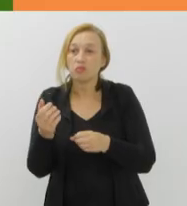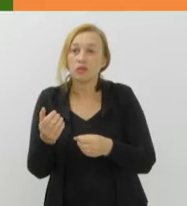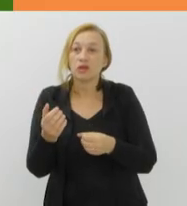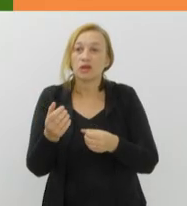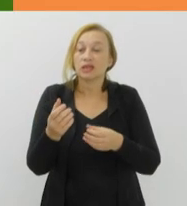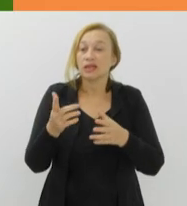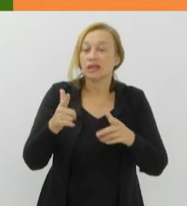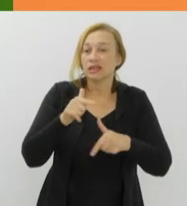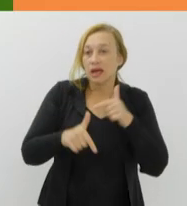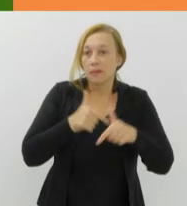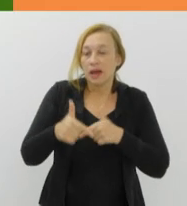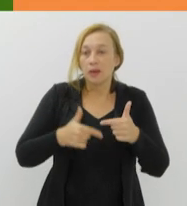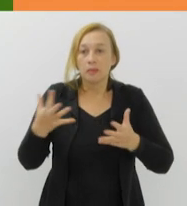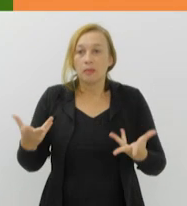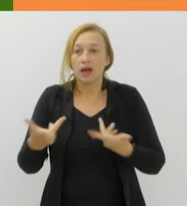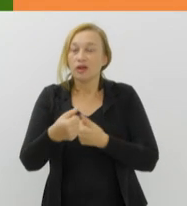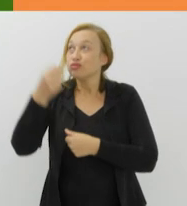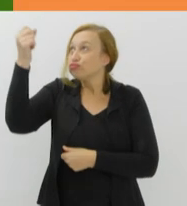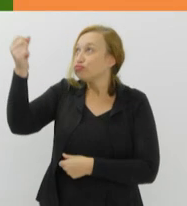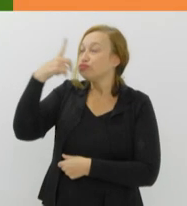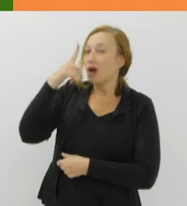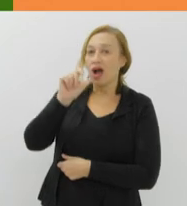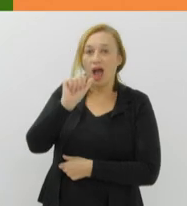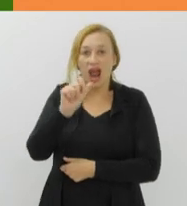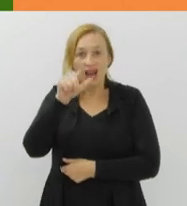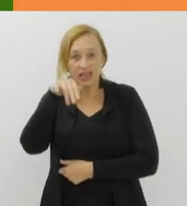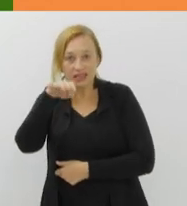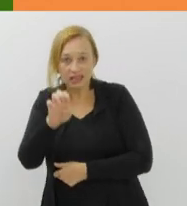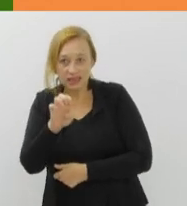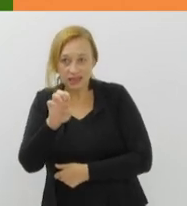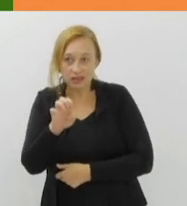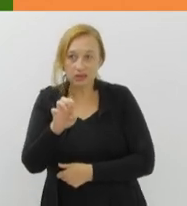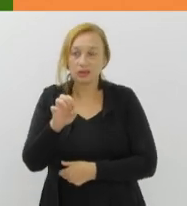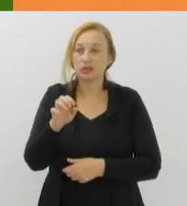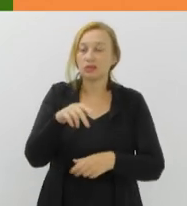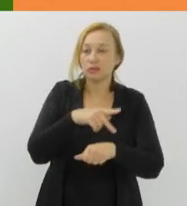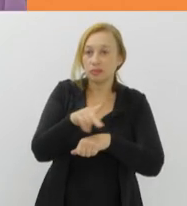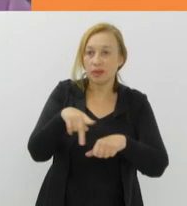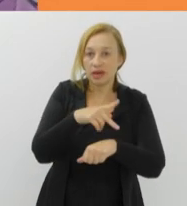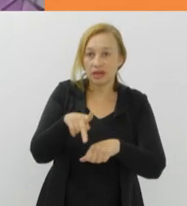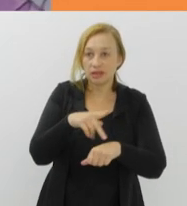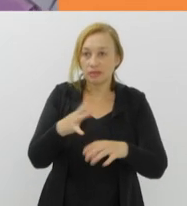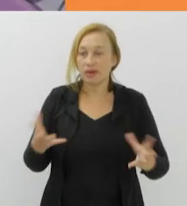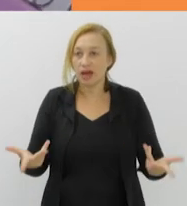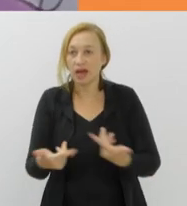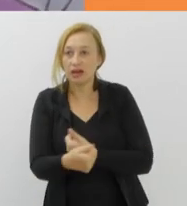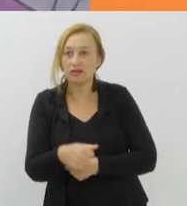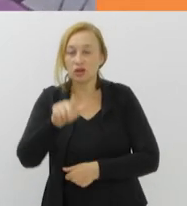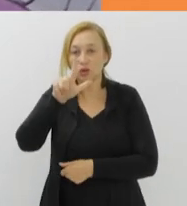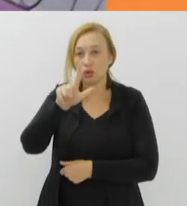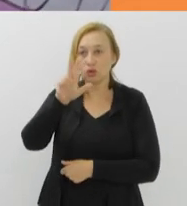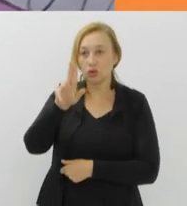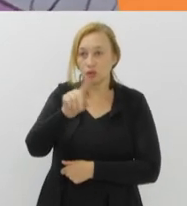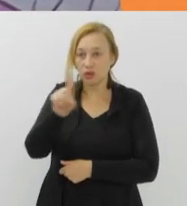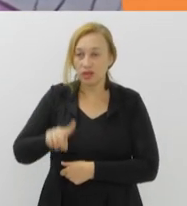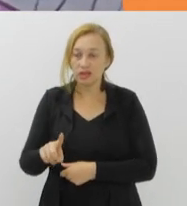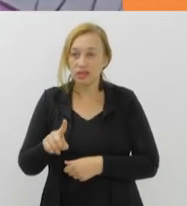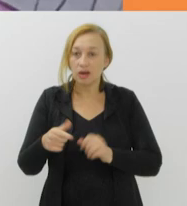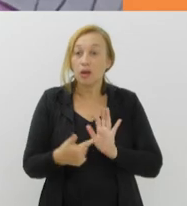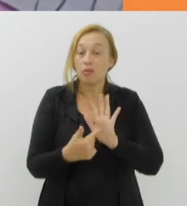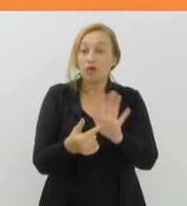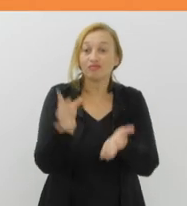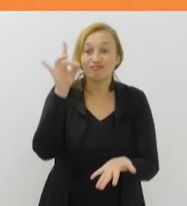Klem, inspiradas no clássico Alice no País das Maravilhas, de Lewis Carroll. As telas misturam realidade e